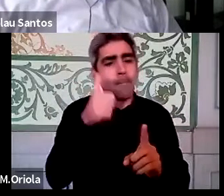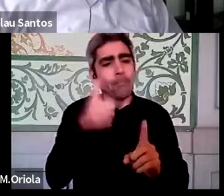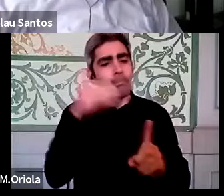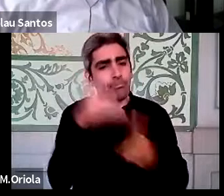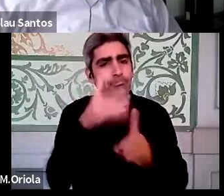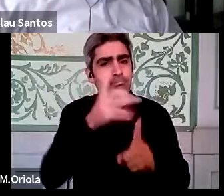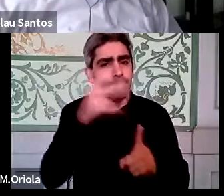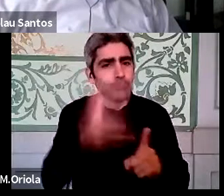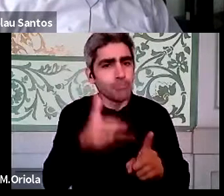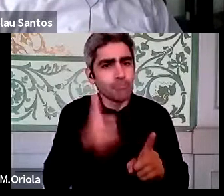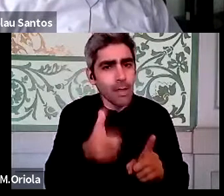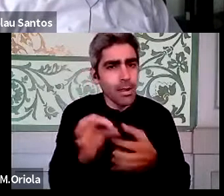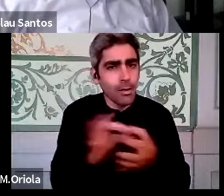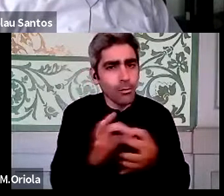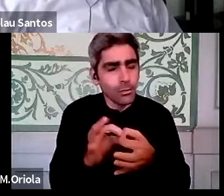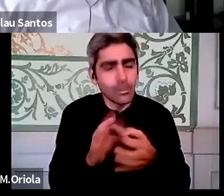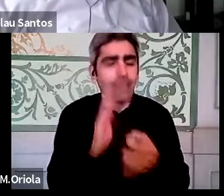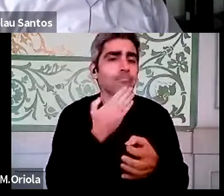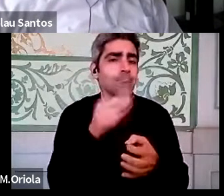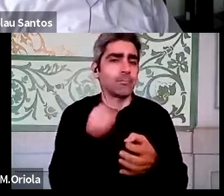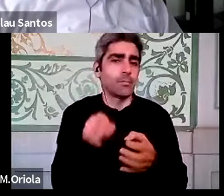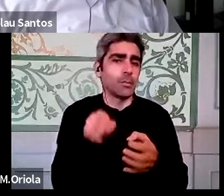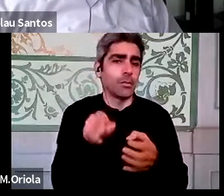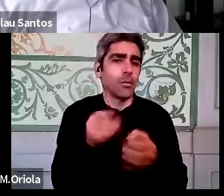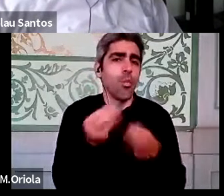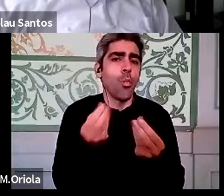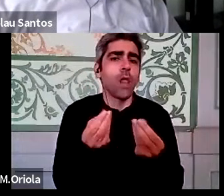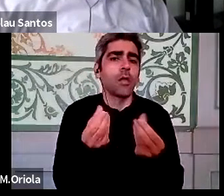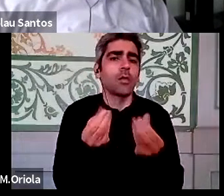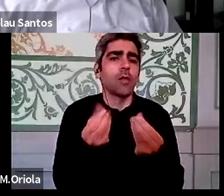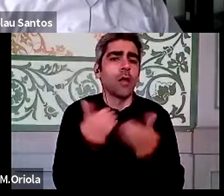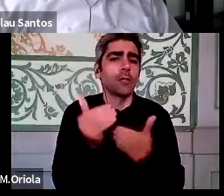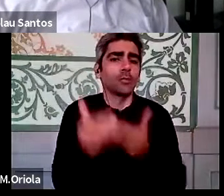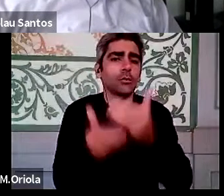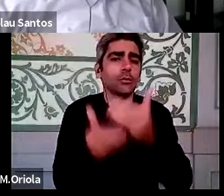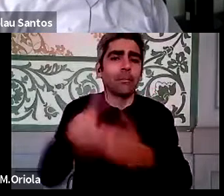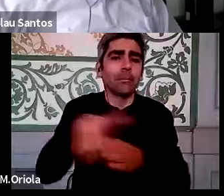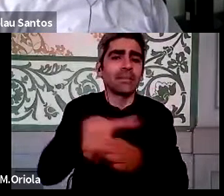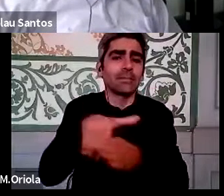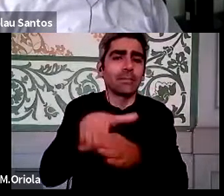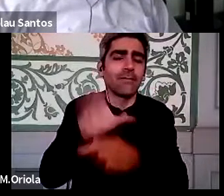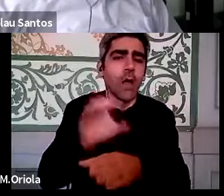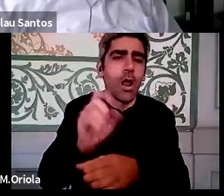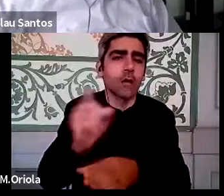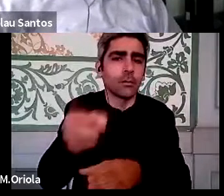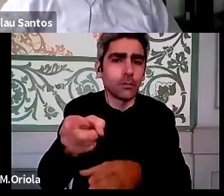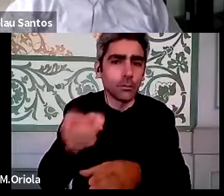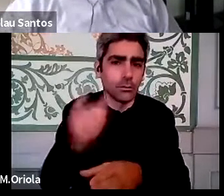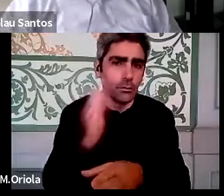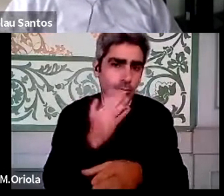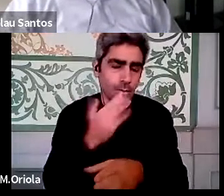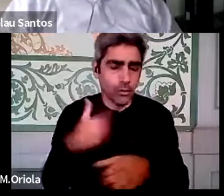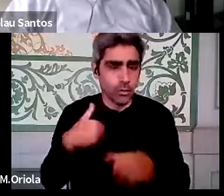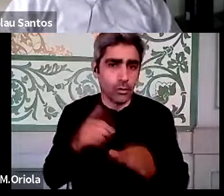dinâmicas de colaboração dependerá muito da qualidade dos processos participativos, e para isso estamos também.